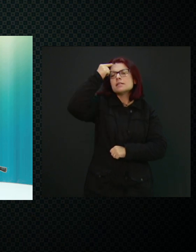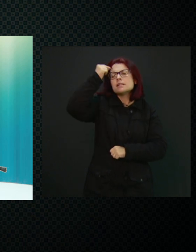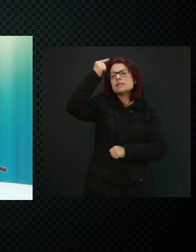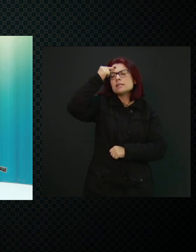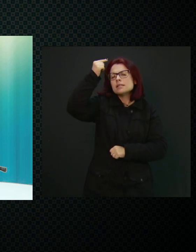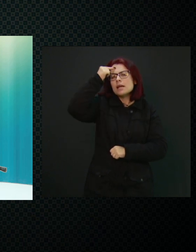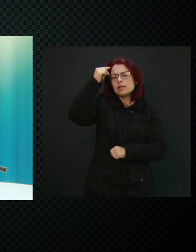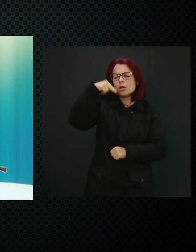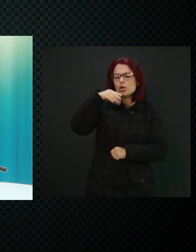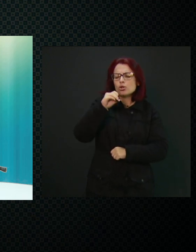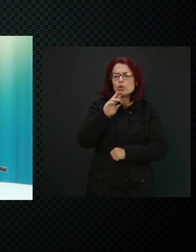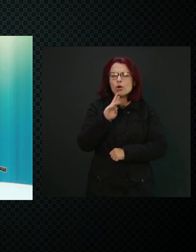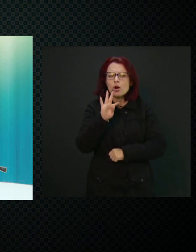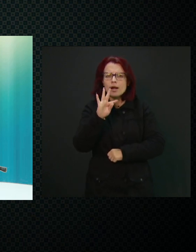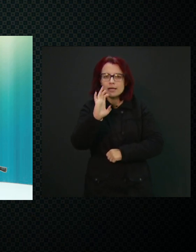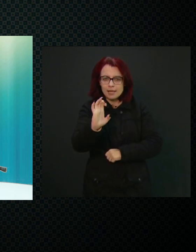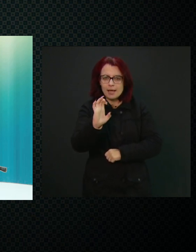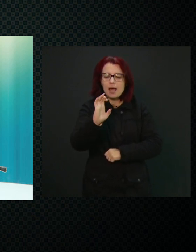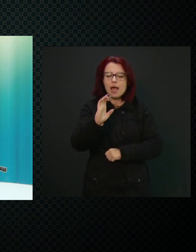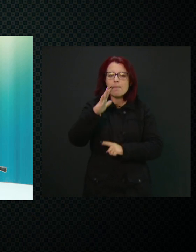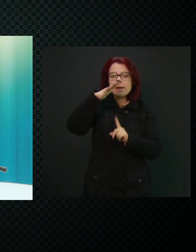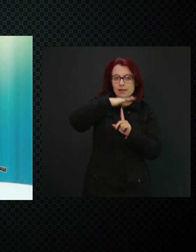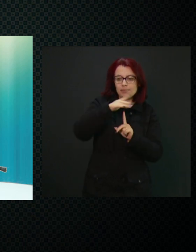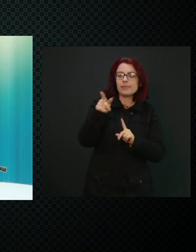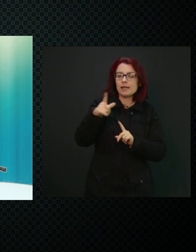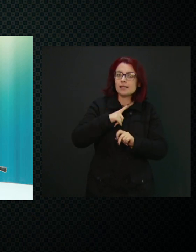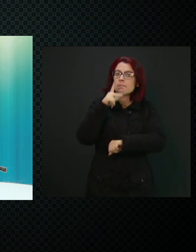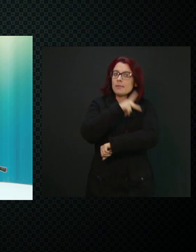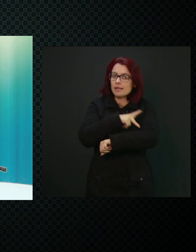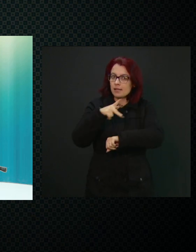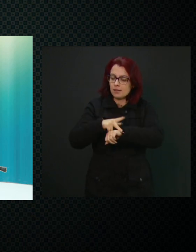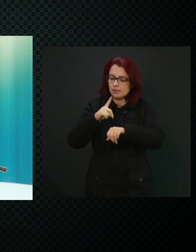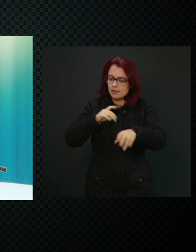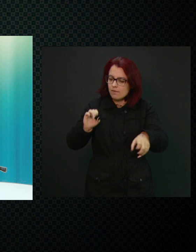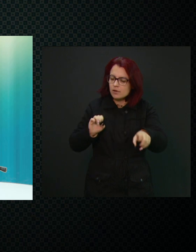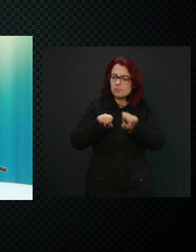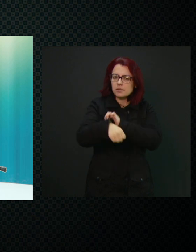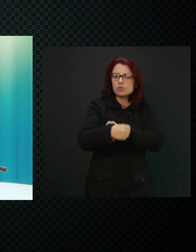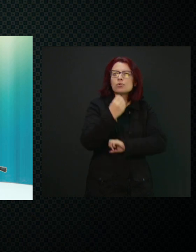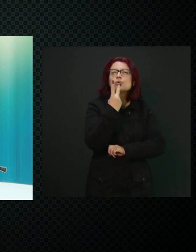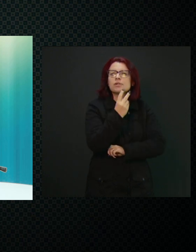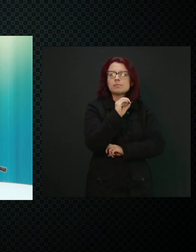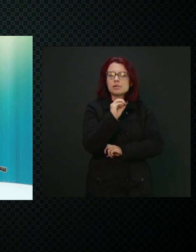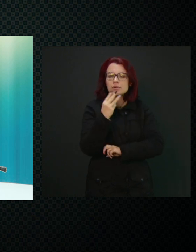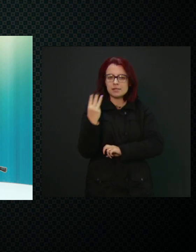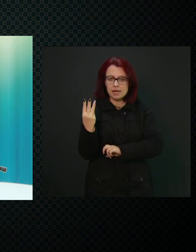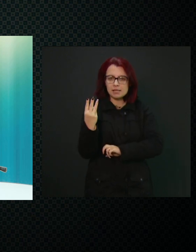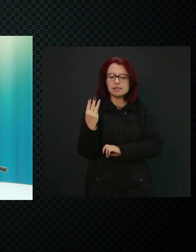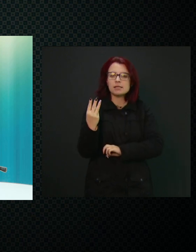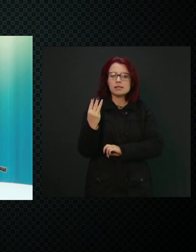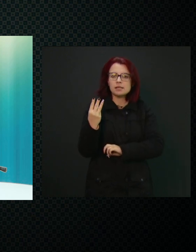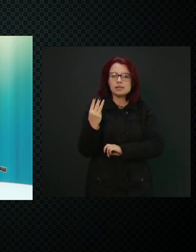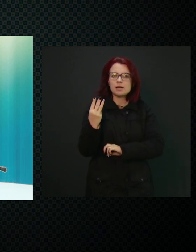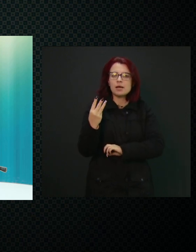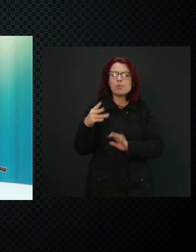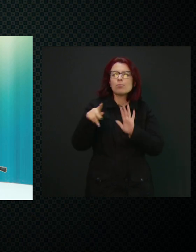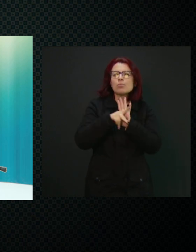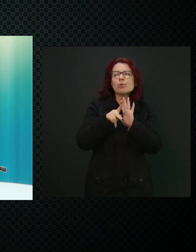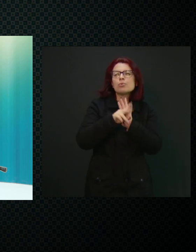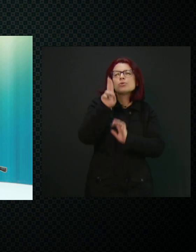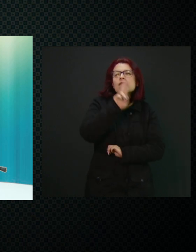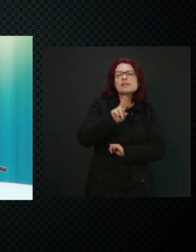UNOPAR. Ela é pedagoga, ela se formou em 2003 pela Universidade Filadélfia.